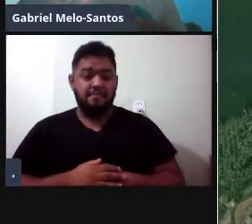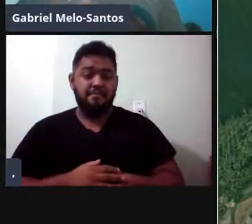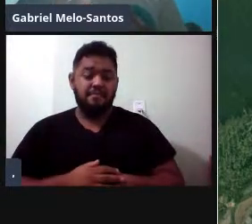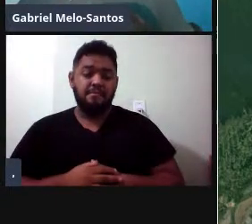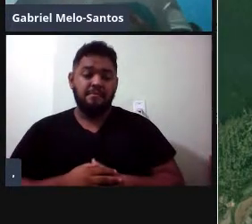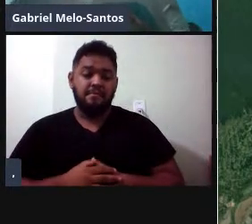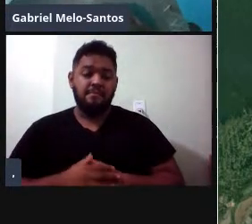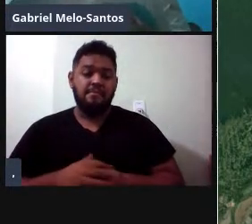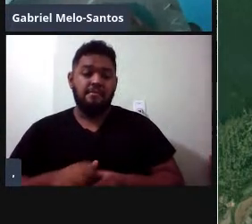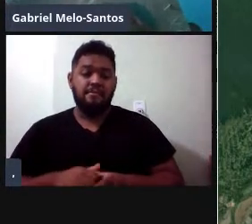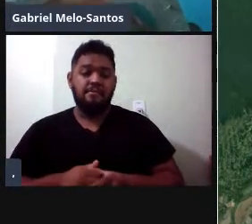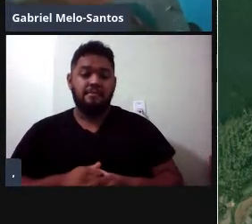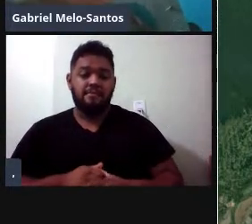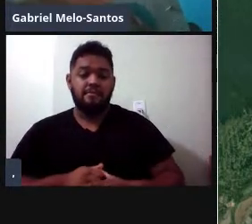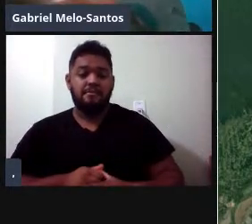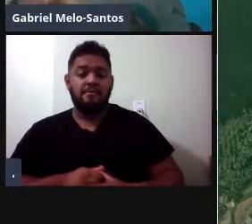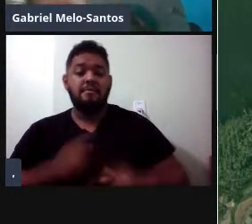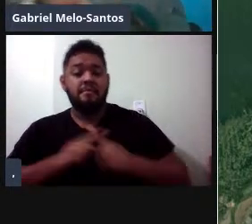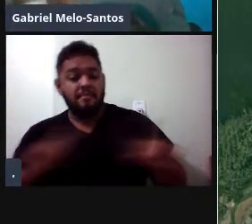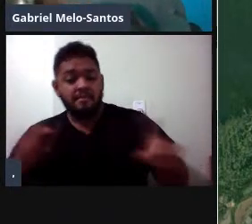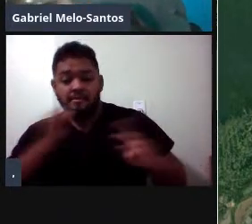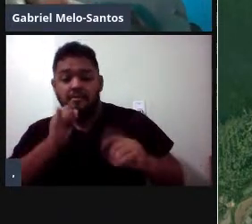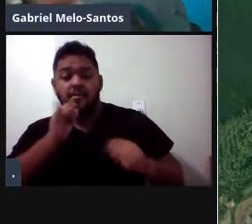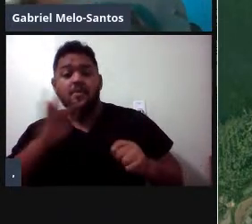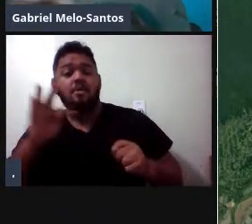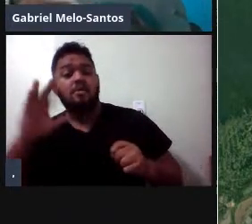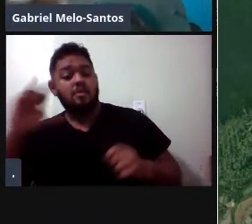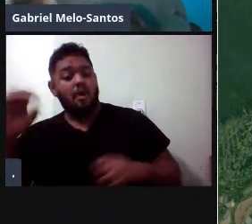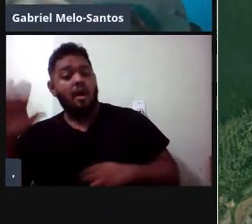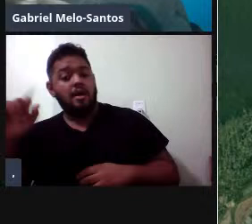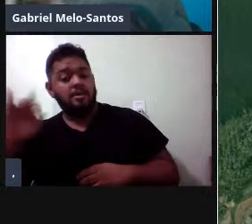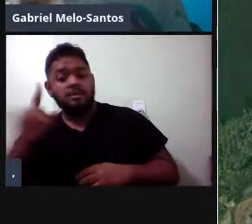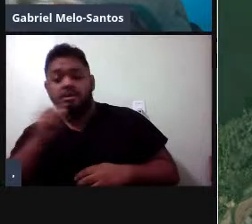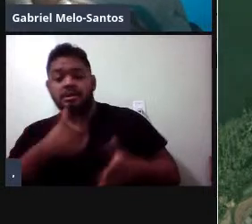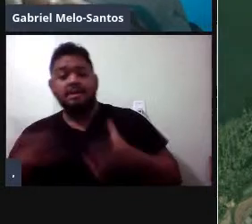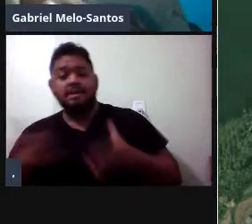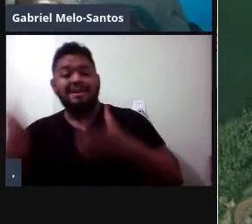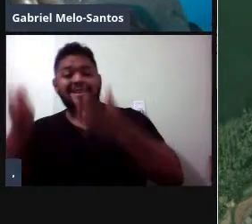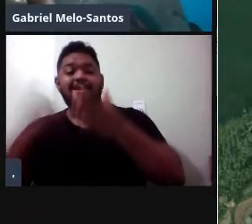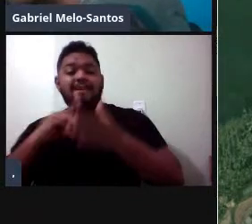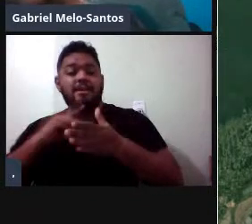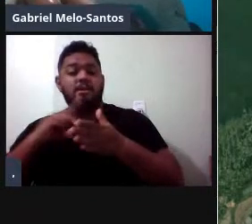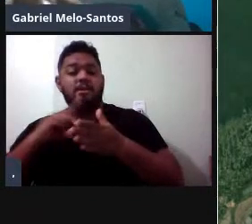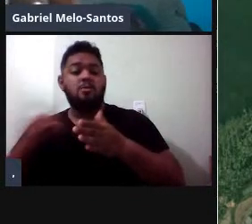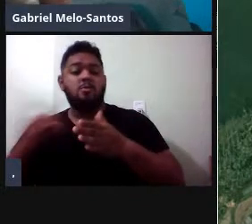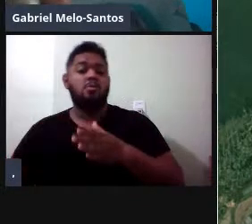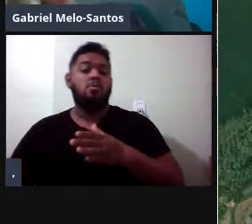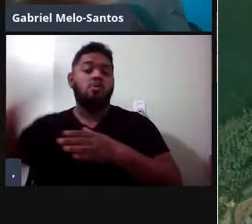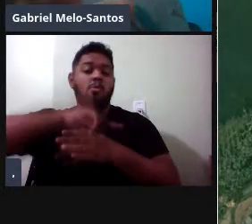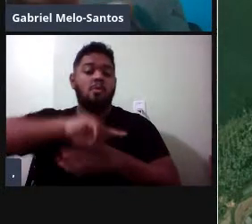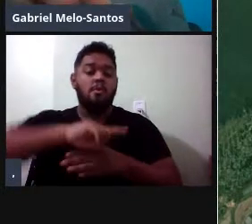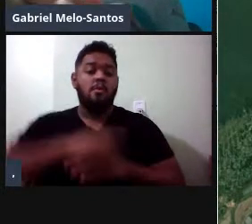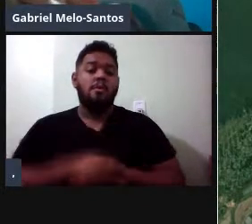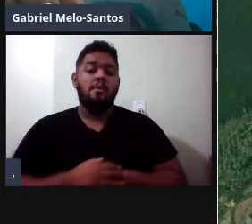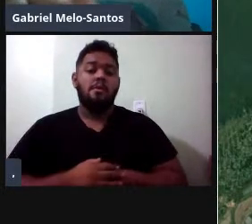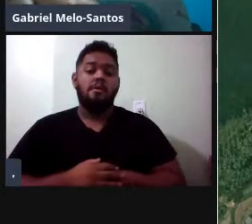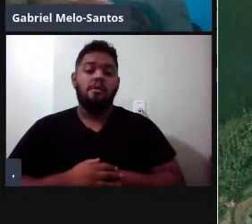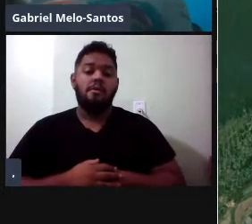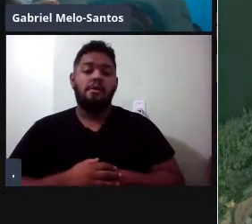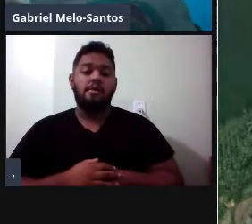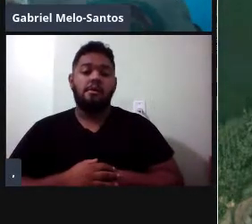Só que os golfinhos do Rio Tocantins agruparam com os golfinhos marinhos em ambas as análises, né? Que a gente fez.